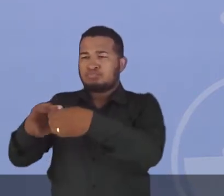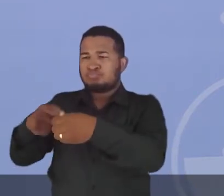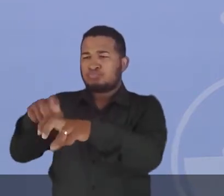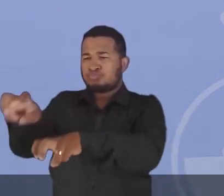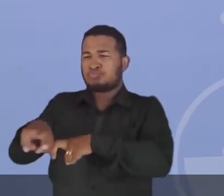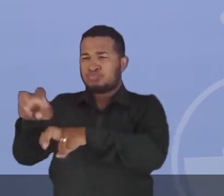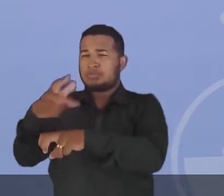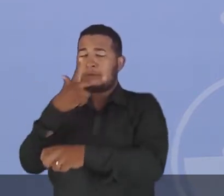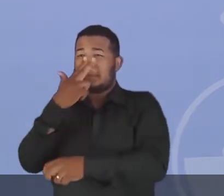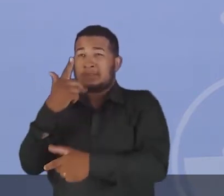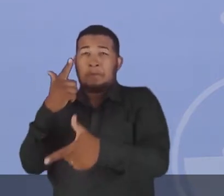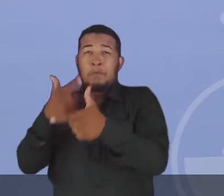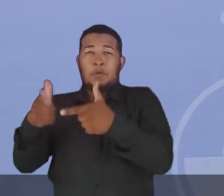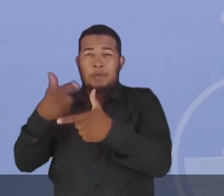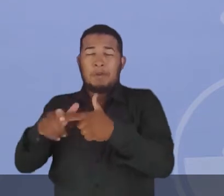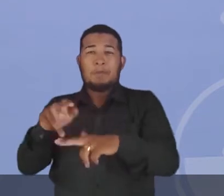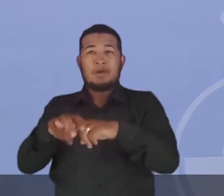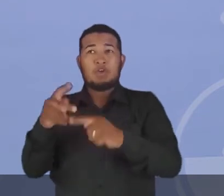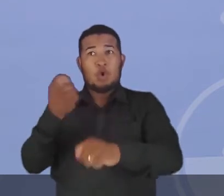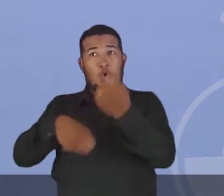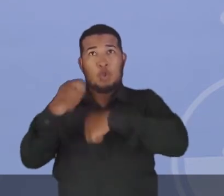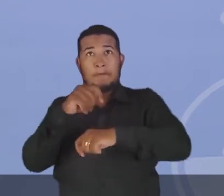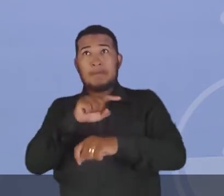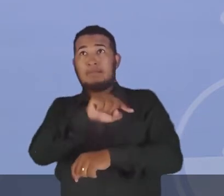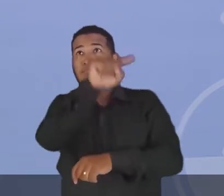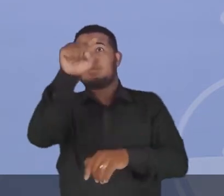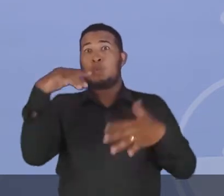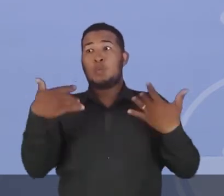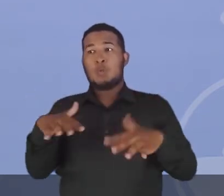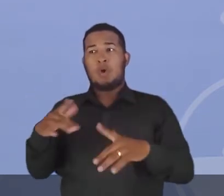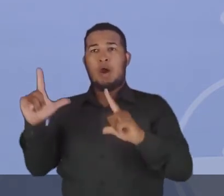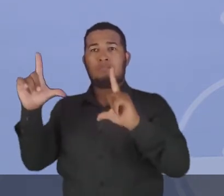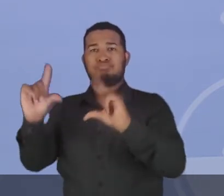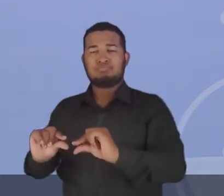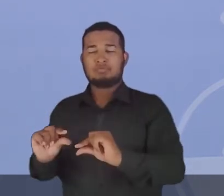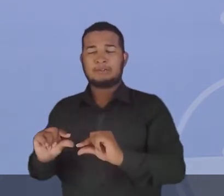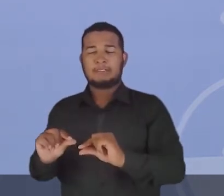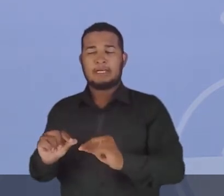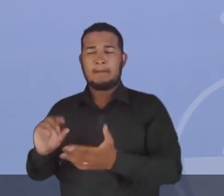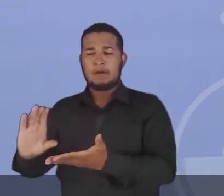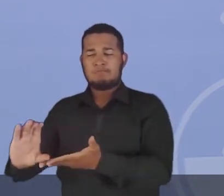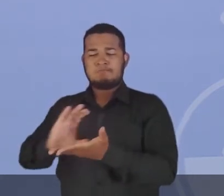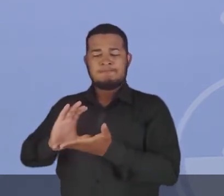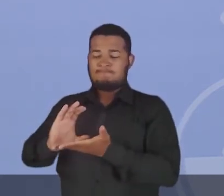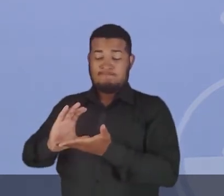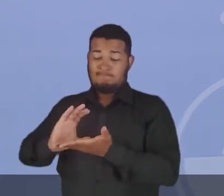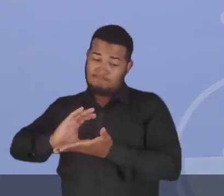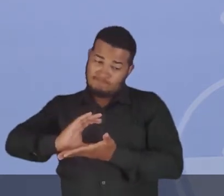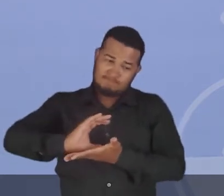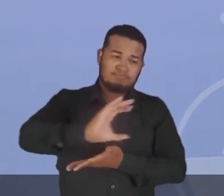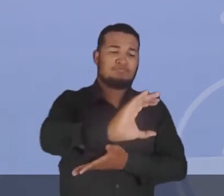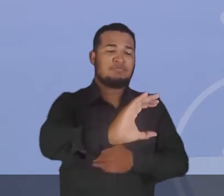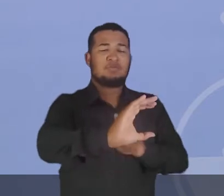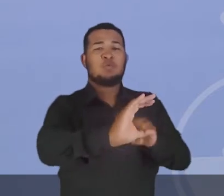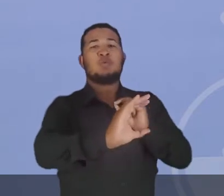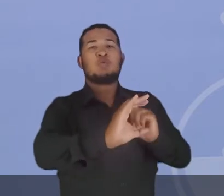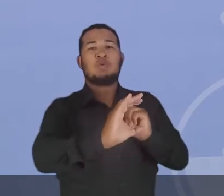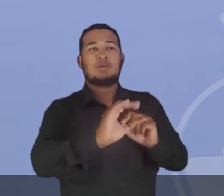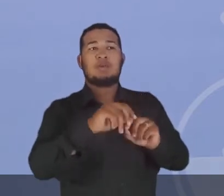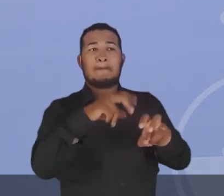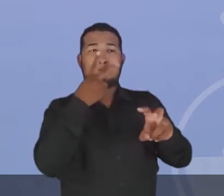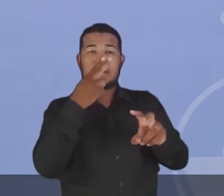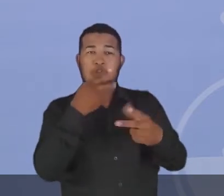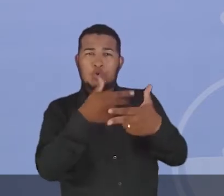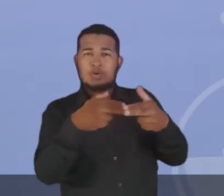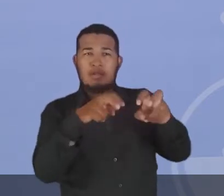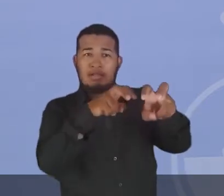bem frágil em relação à economia global. Então, o que ele fez? Começou a investir em atividades não